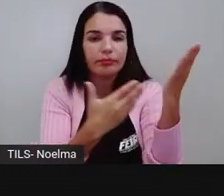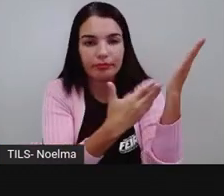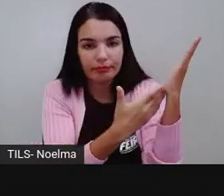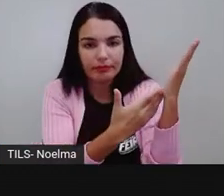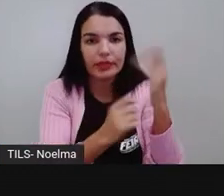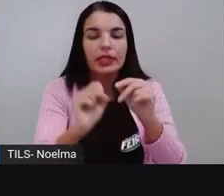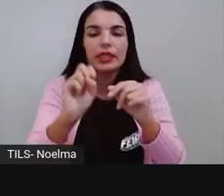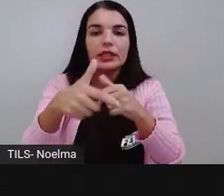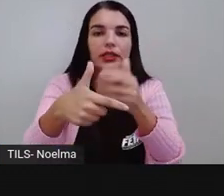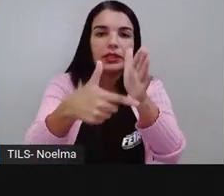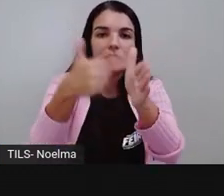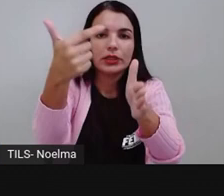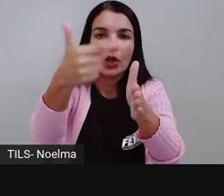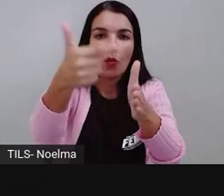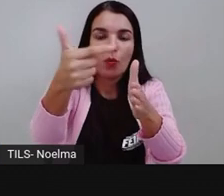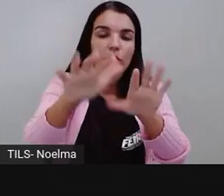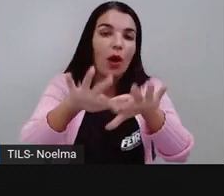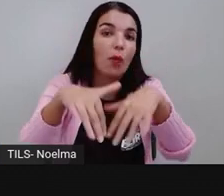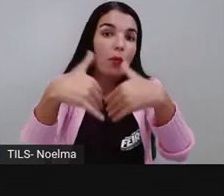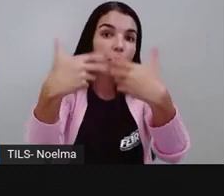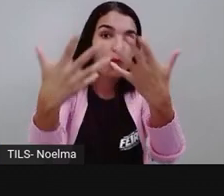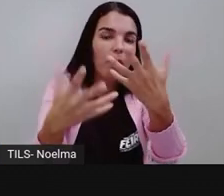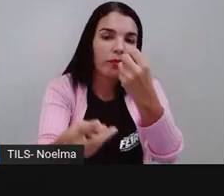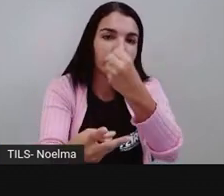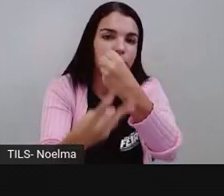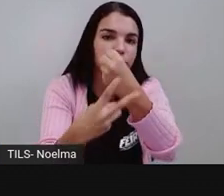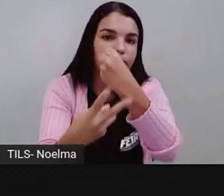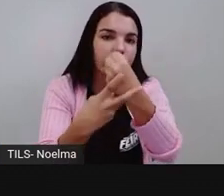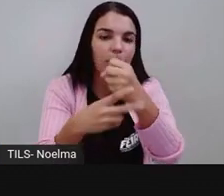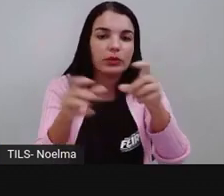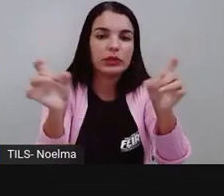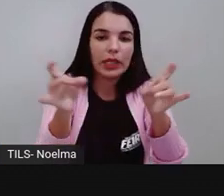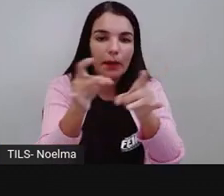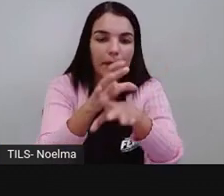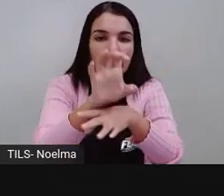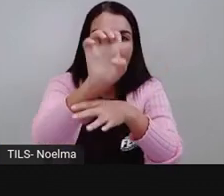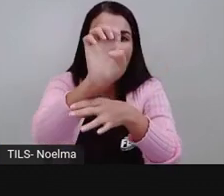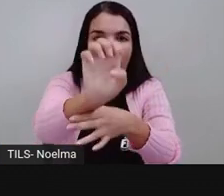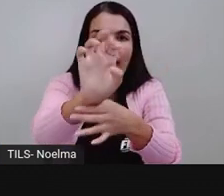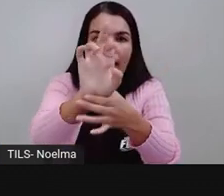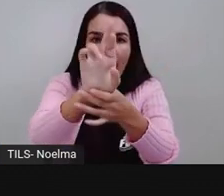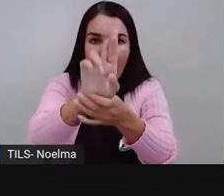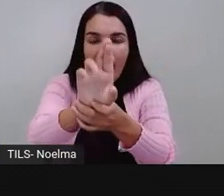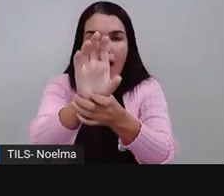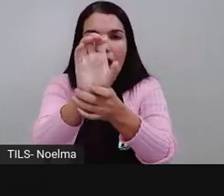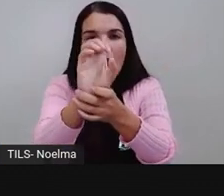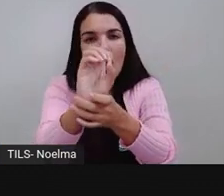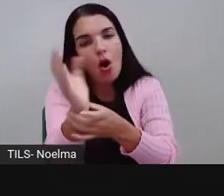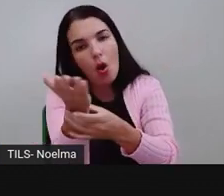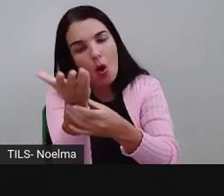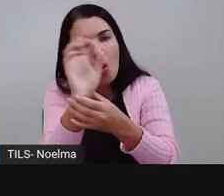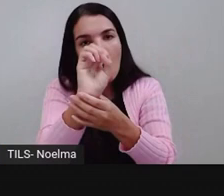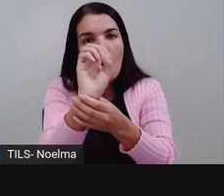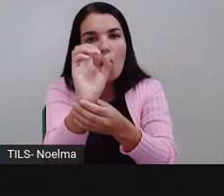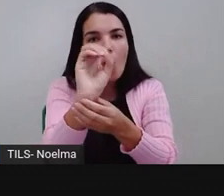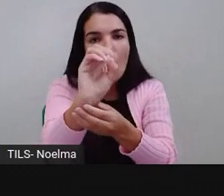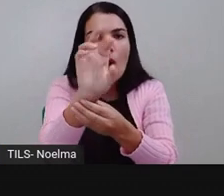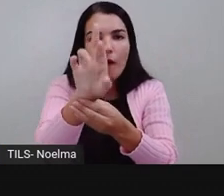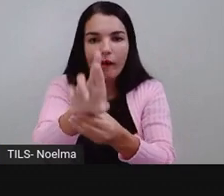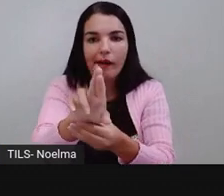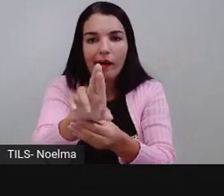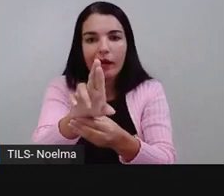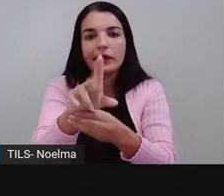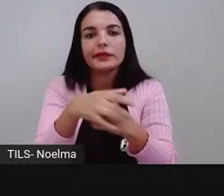Segunda conjugação, os verbos que terminam em ER e OR. Comer, aprender, debater